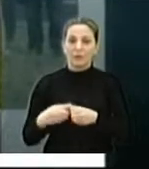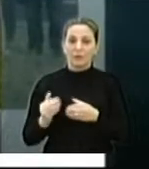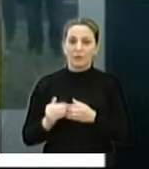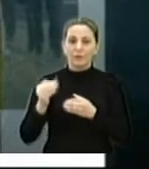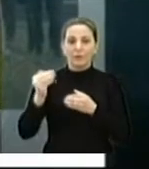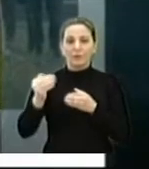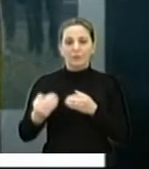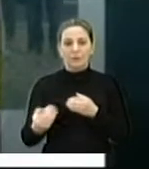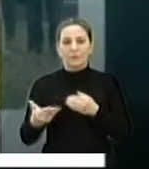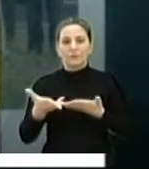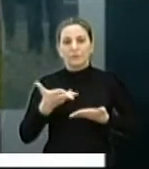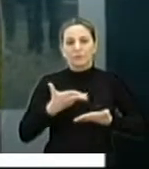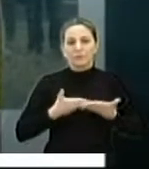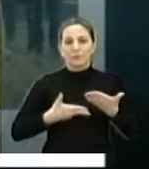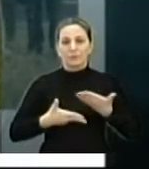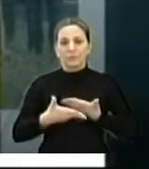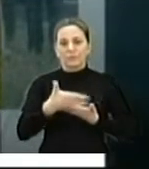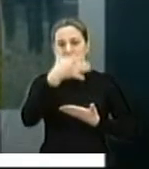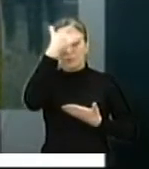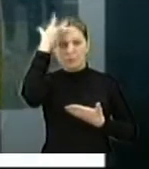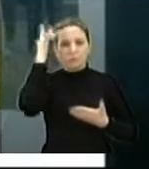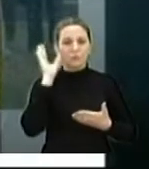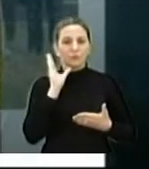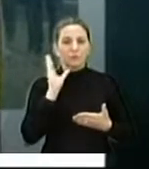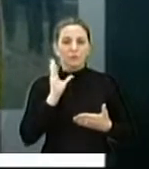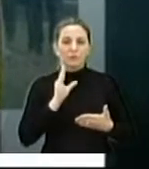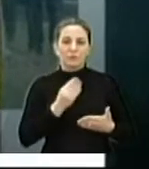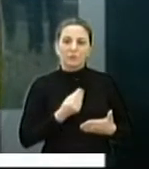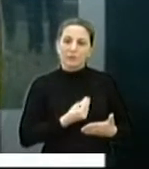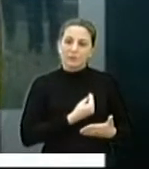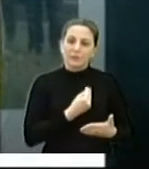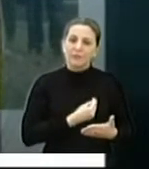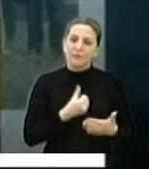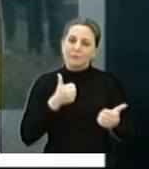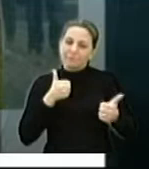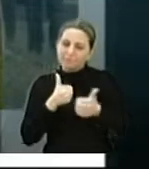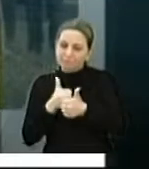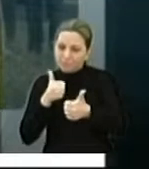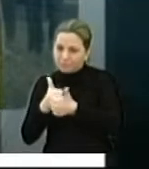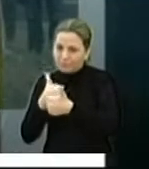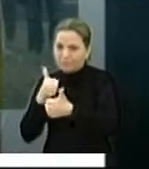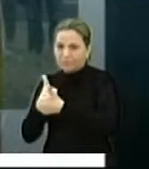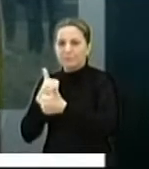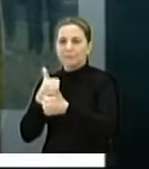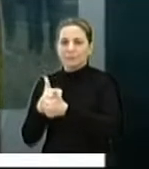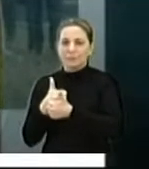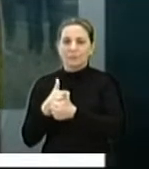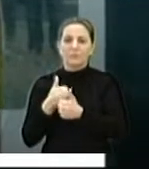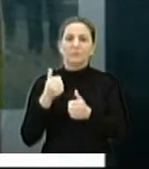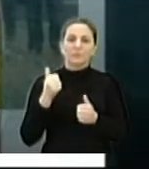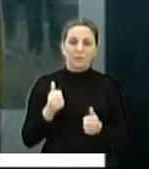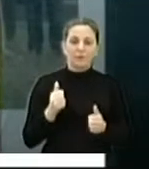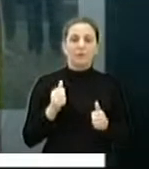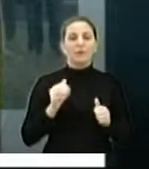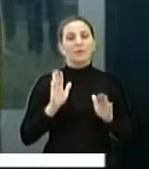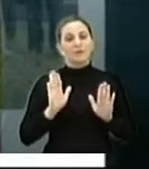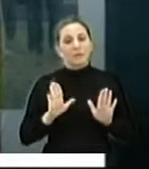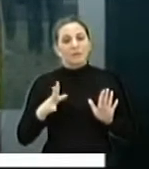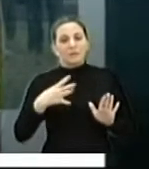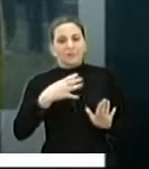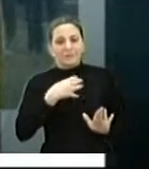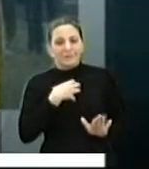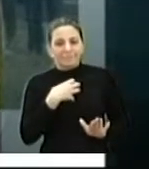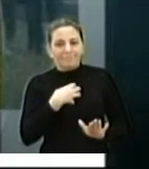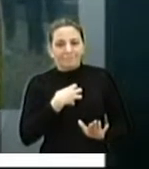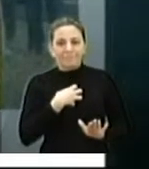envolvimento dos moradores, das pessoas que moram próximas à praça, elas acabam se sentindo